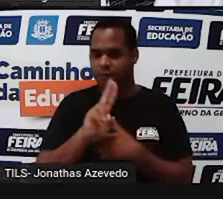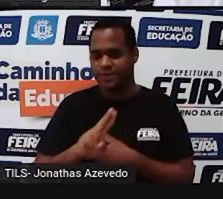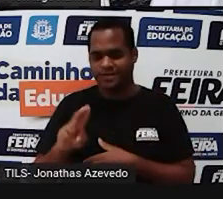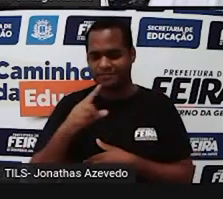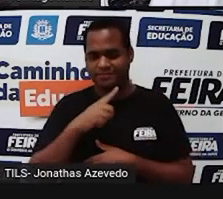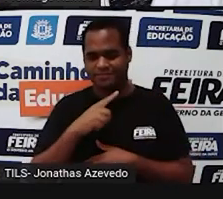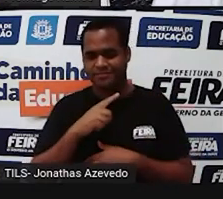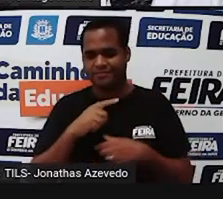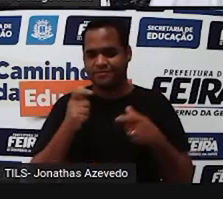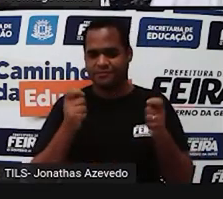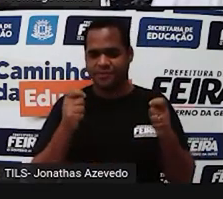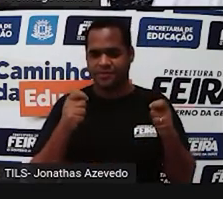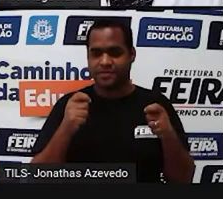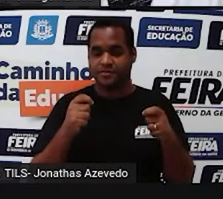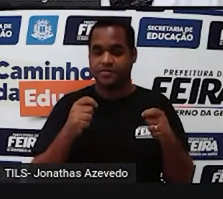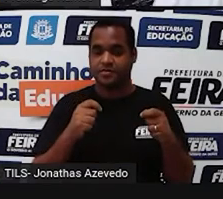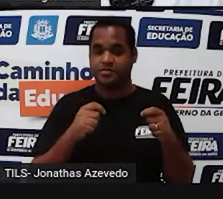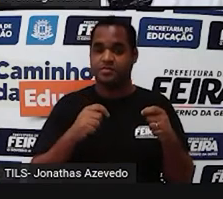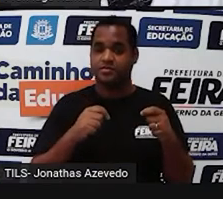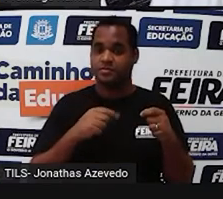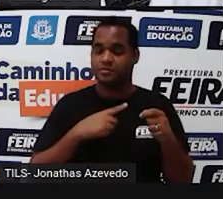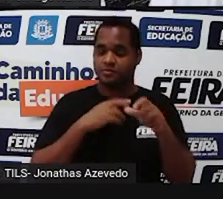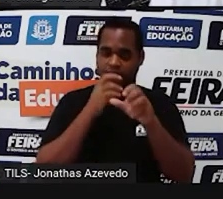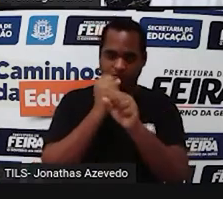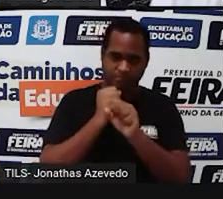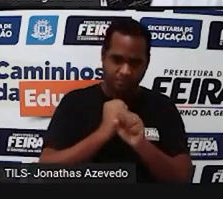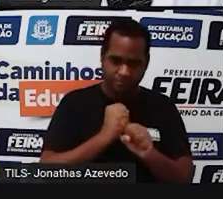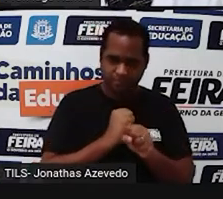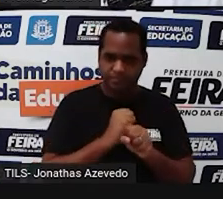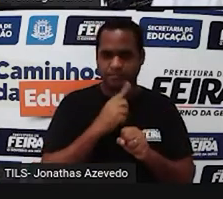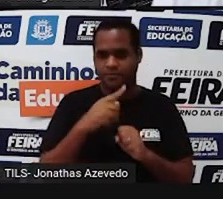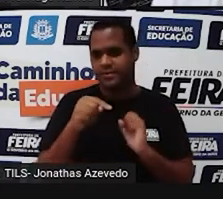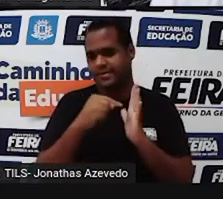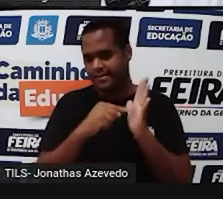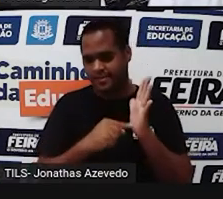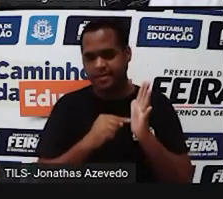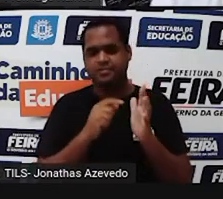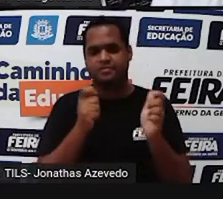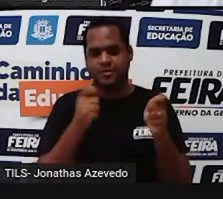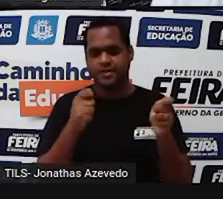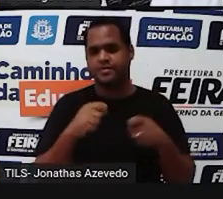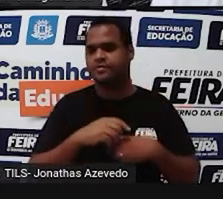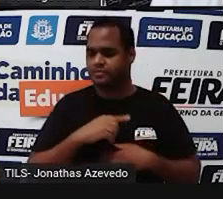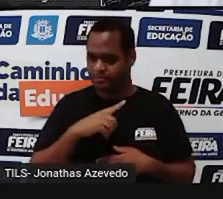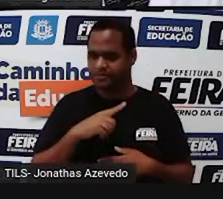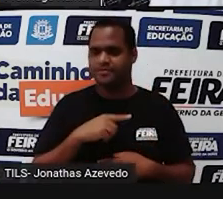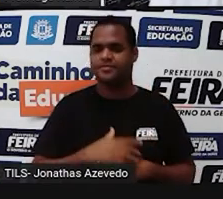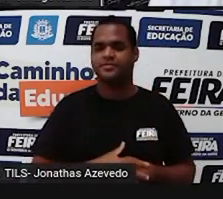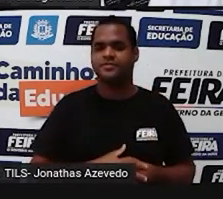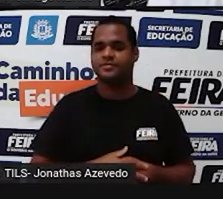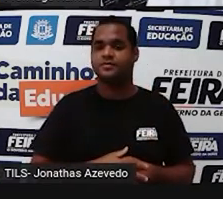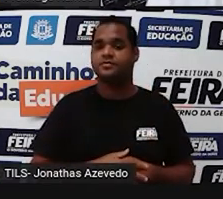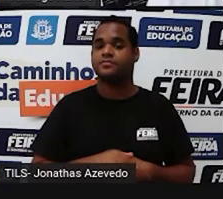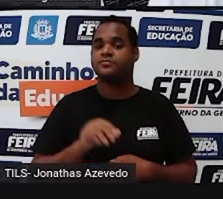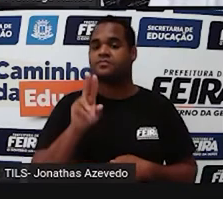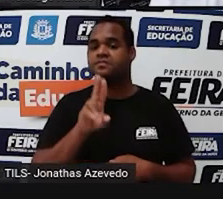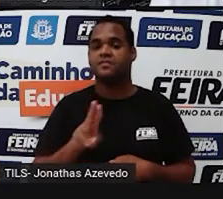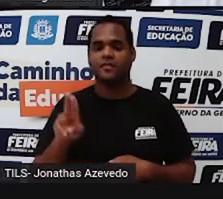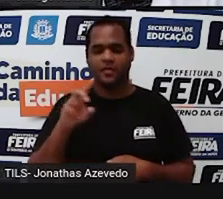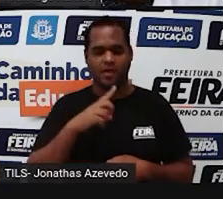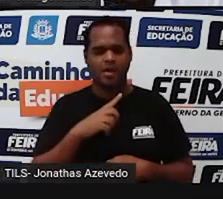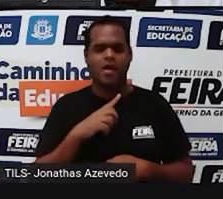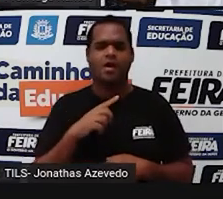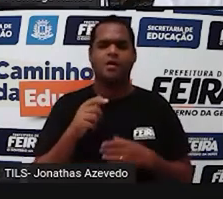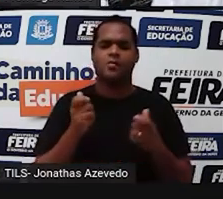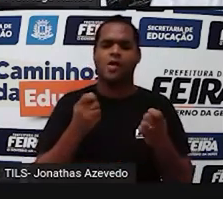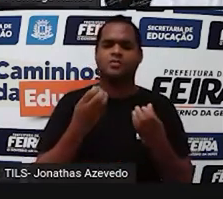né? Uma calculadora, pode ser uma calculadora do aparelho celular mesmo, né? Então, usando algarismos, quanto